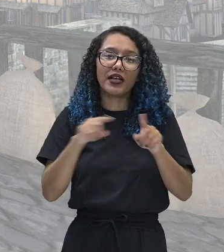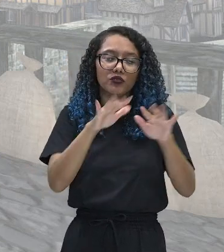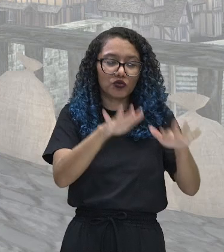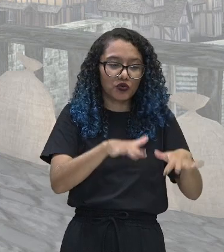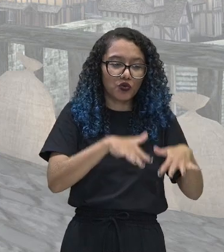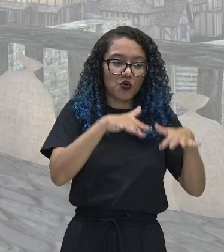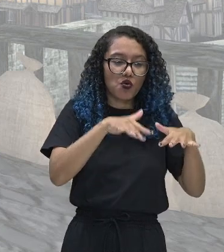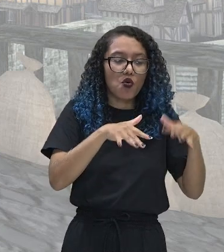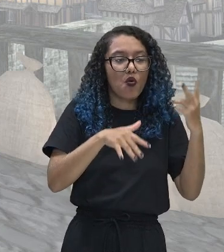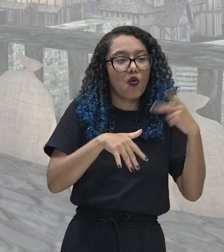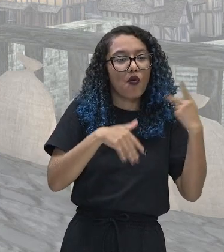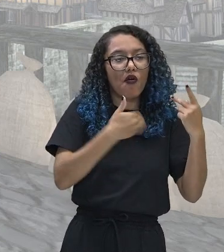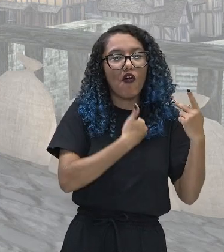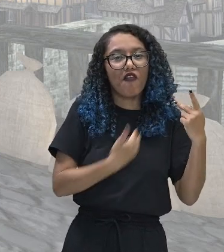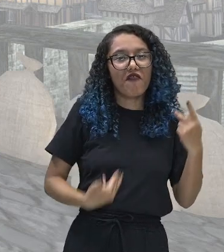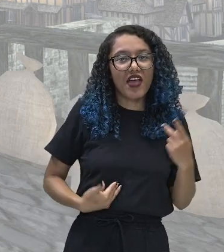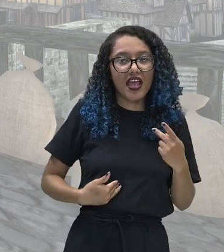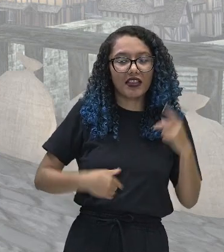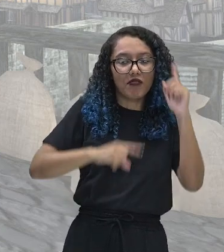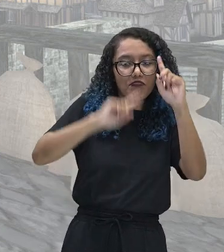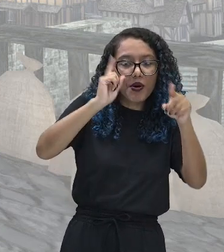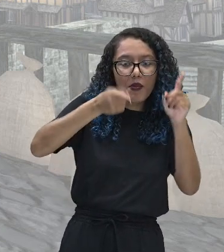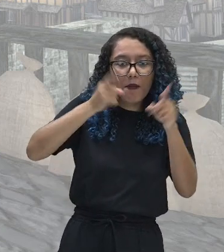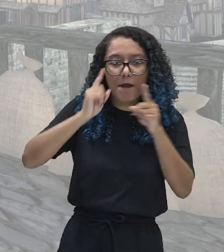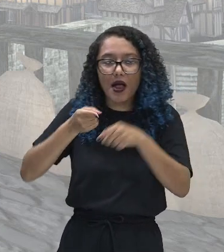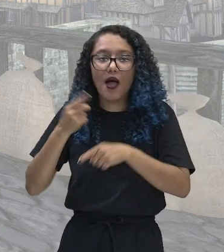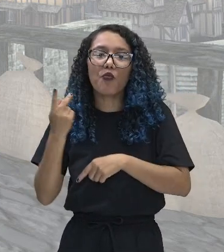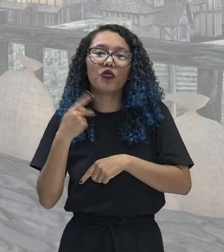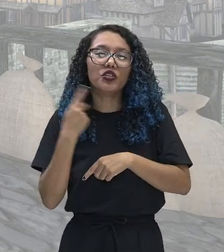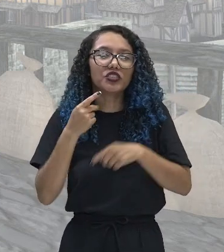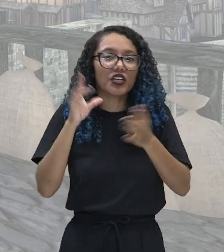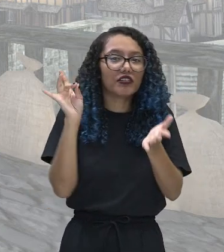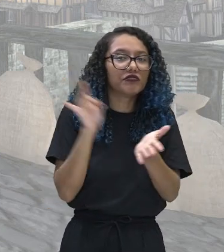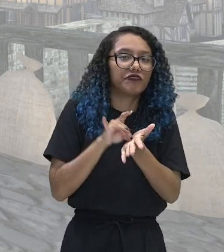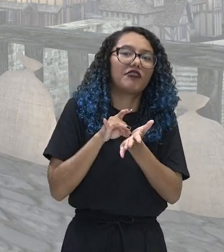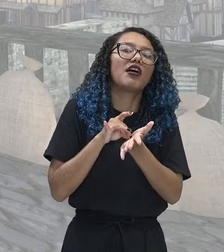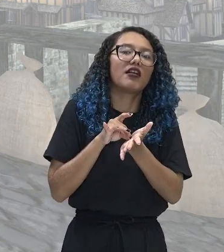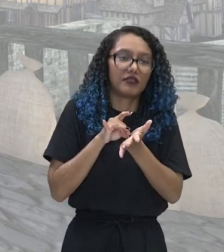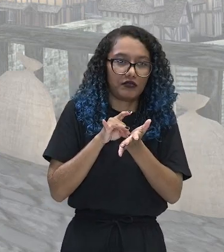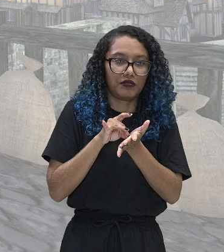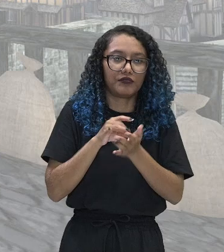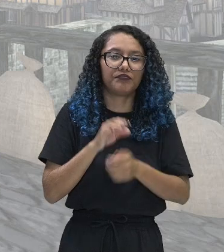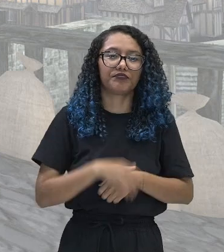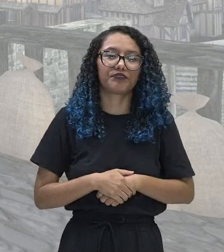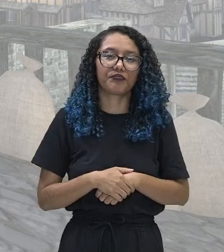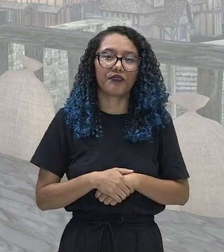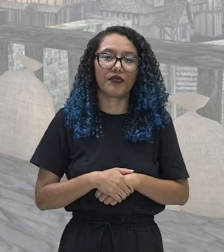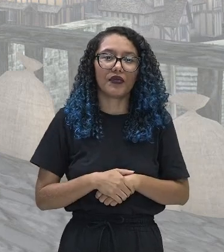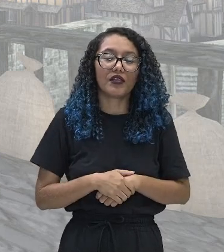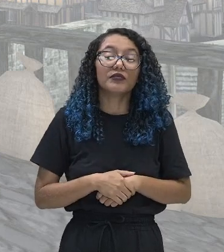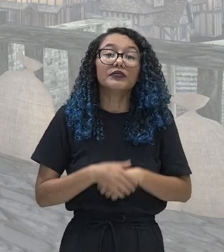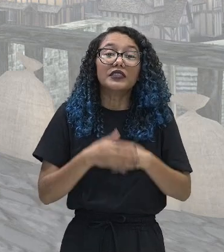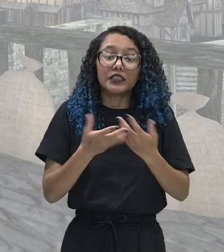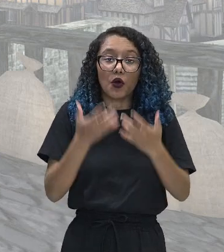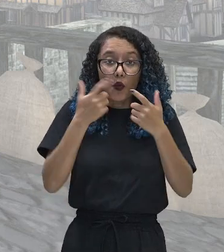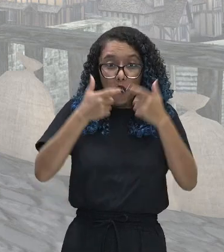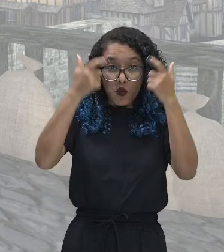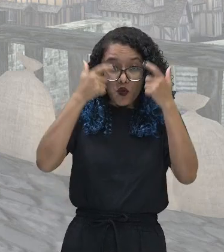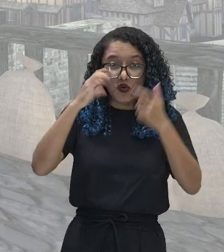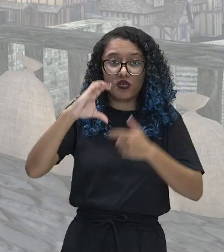E até hoje, galera, o rei, que anteriormente era Príncipe Charles e hoje é Rei Charles, ele